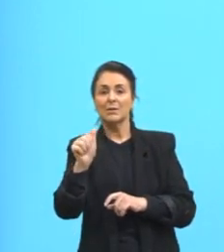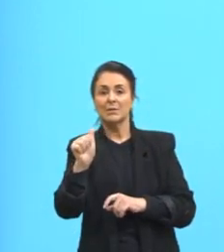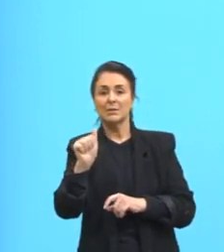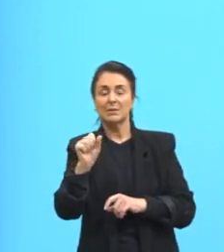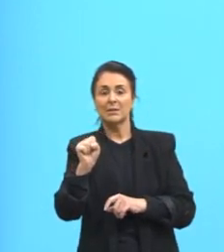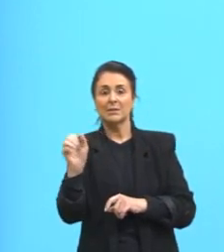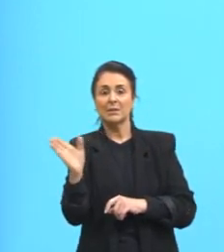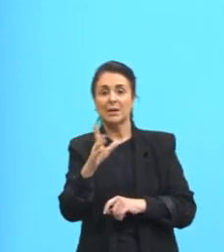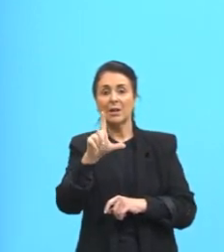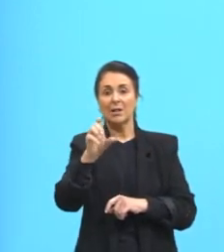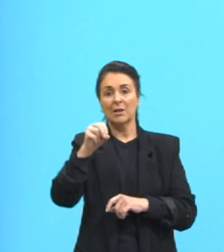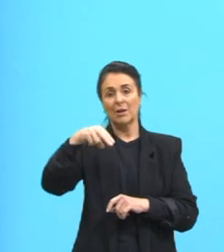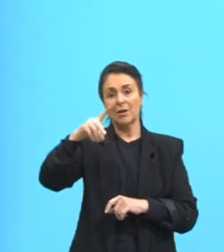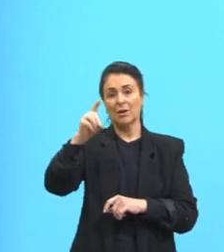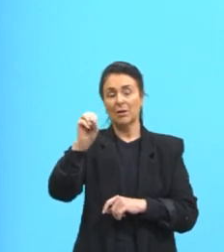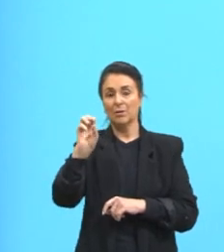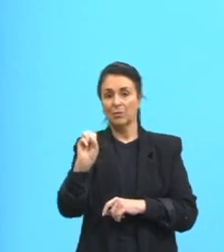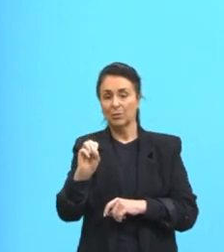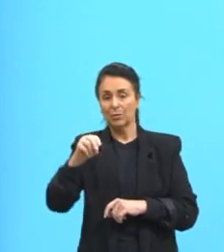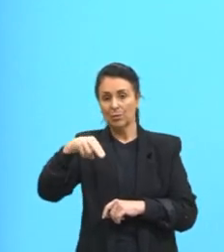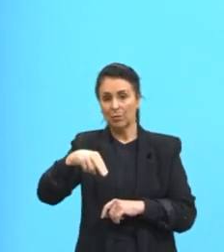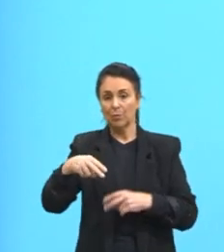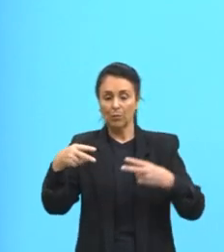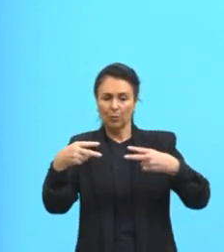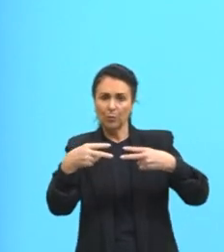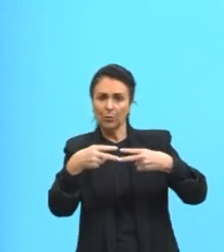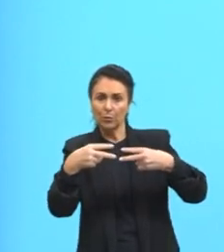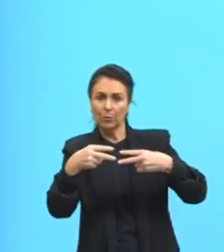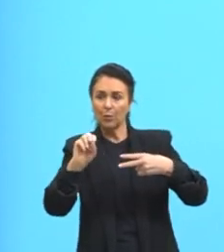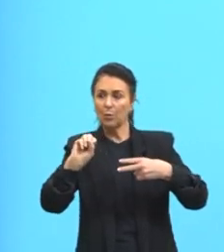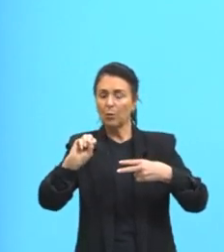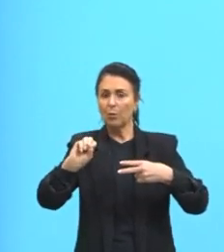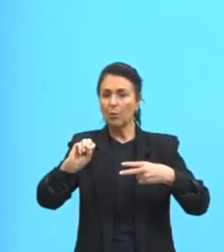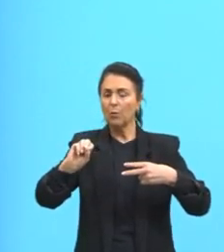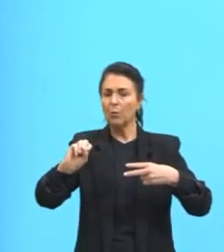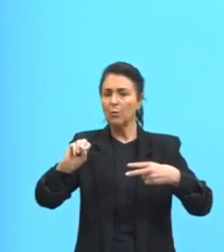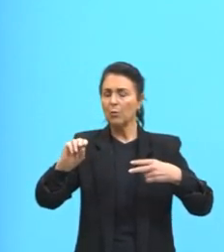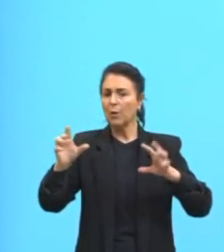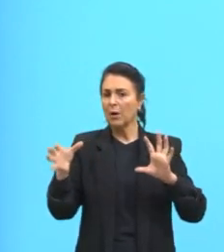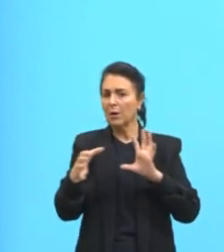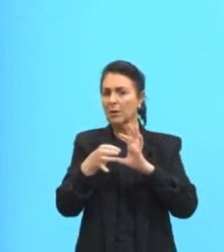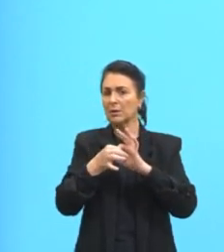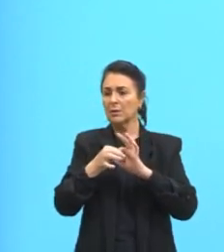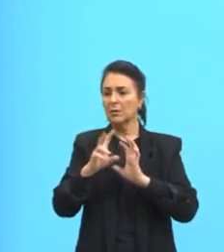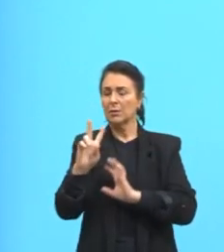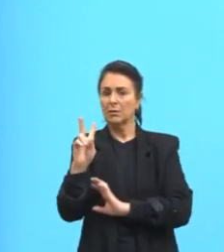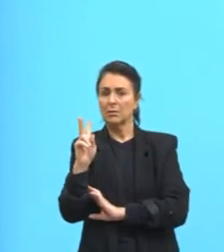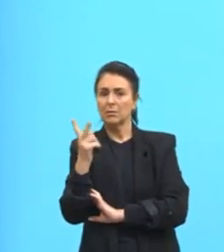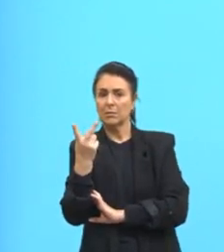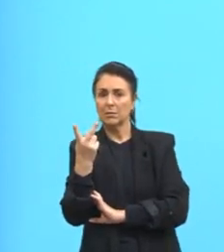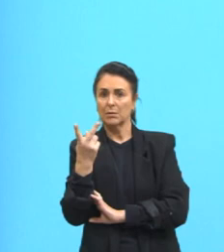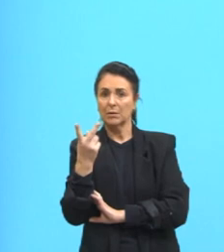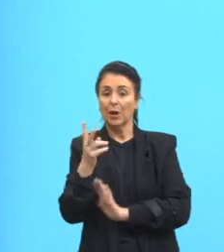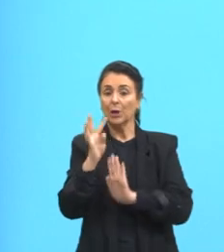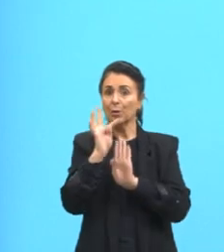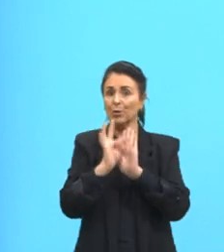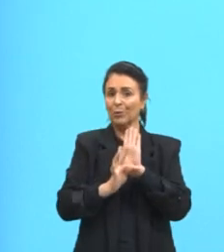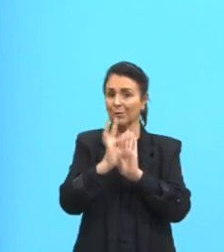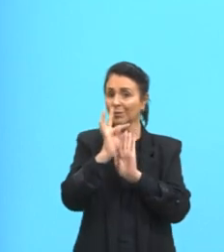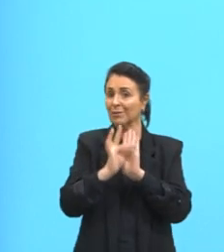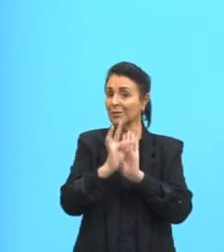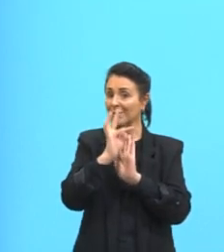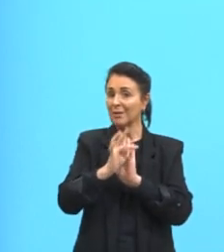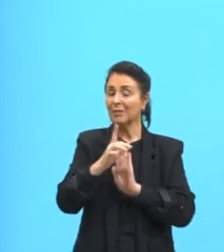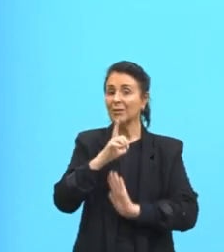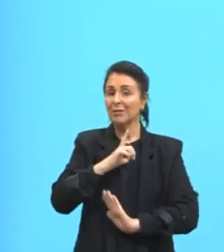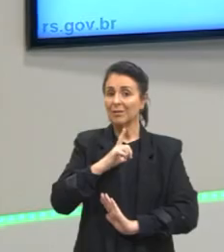ligações covalentes, forças de dipolo e dipolo ou ligações de hidrogênio. A gente está dizendo nesse textinho aqui exatamente